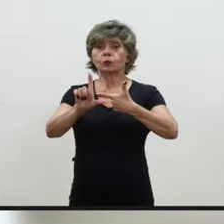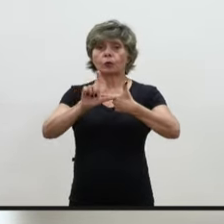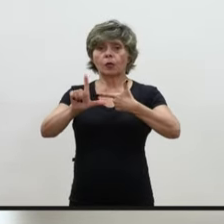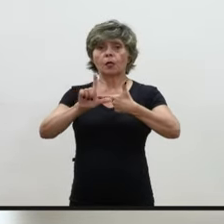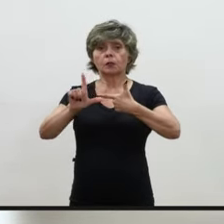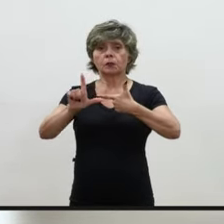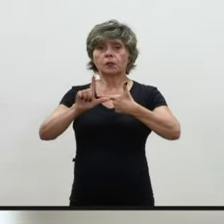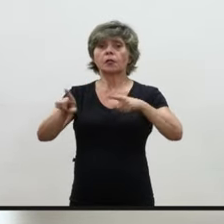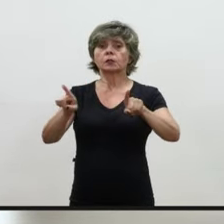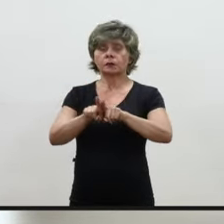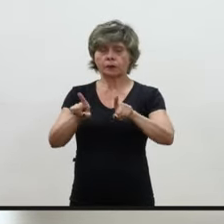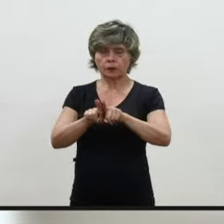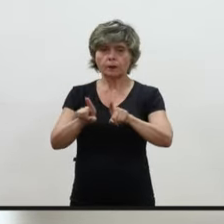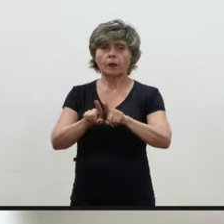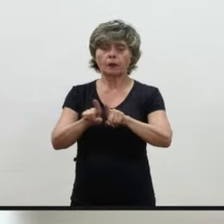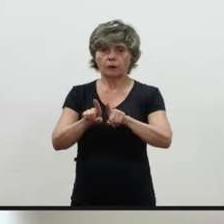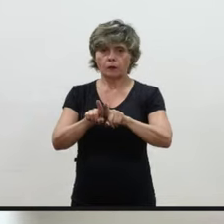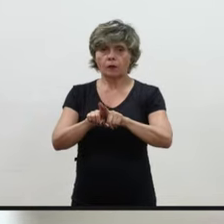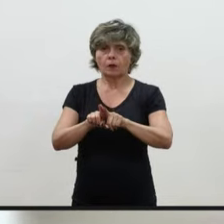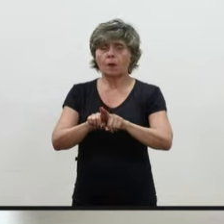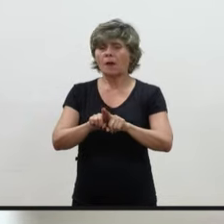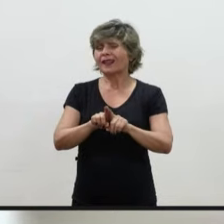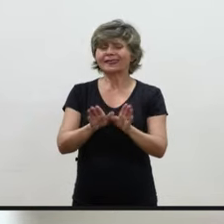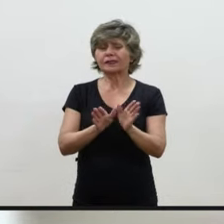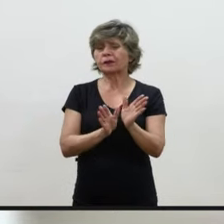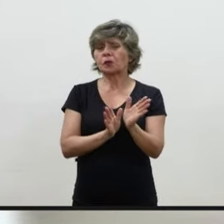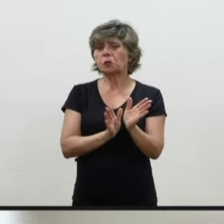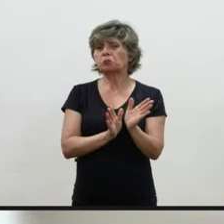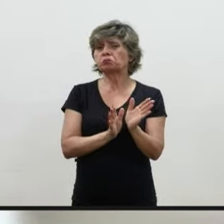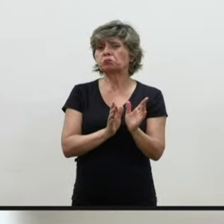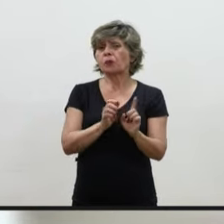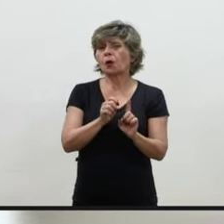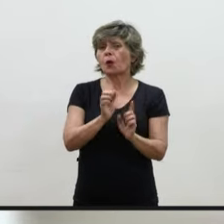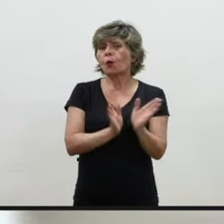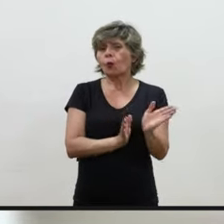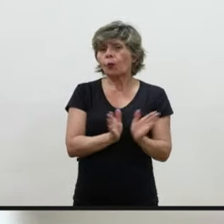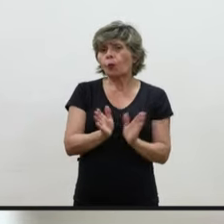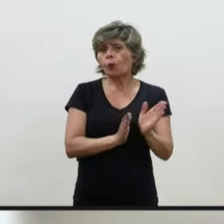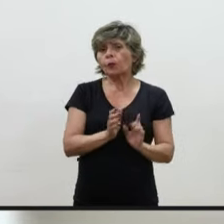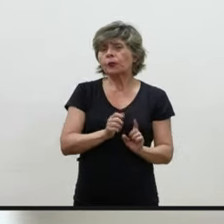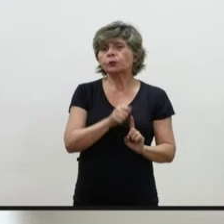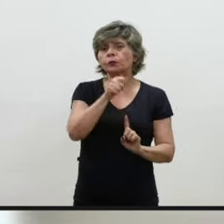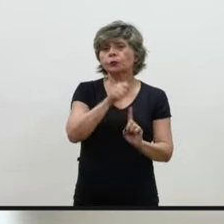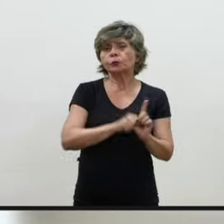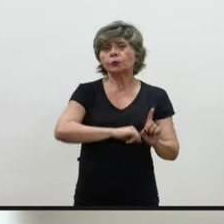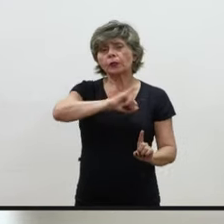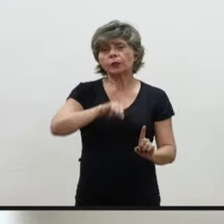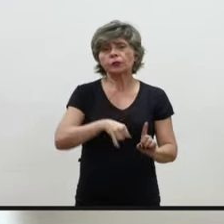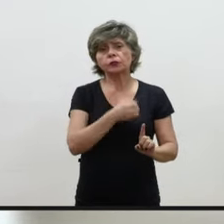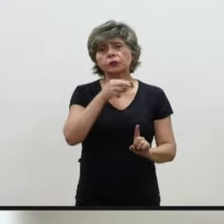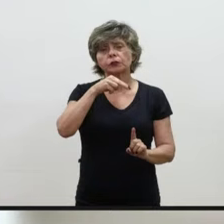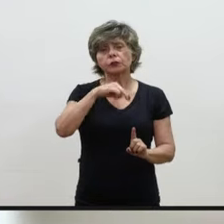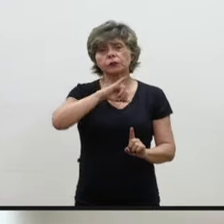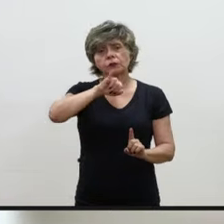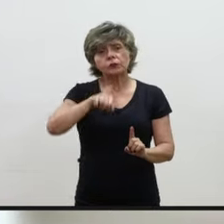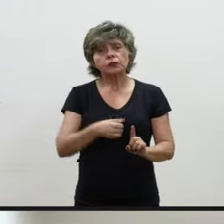revisão foi promovida no mês de janeiro, em desacordo com a Lei Municipal nº 600, de 2009.